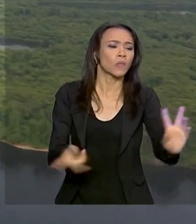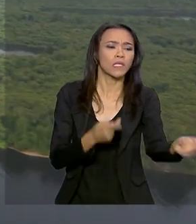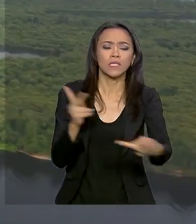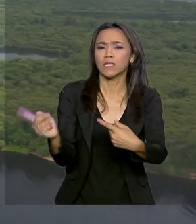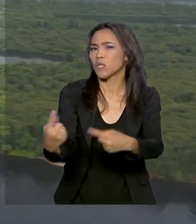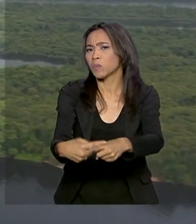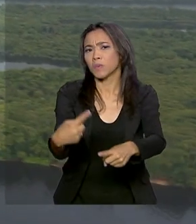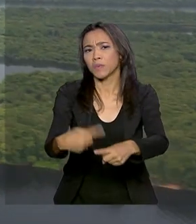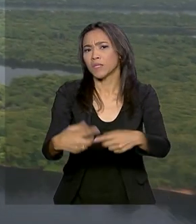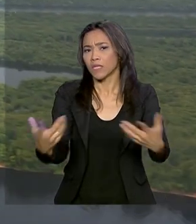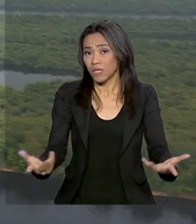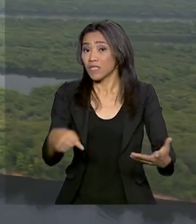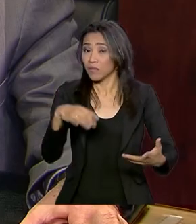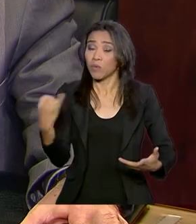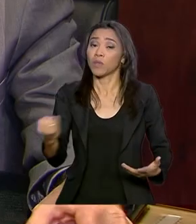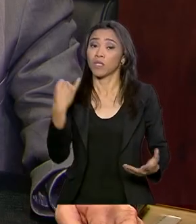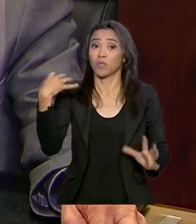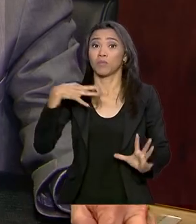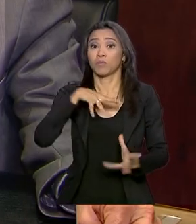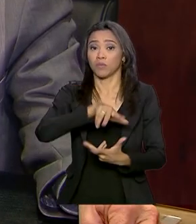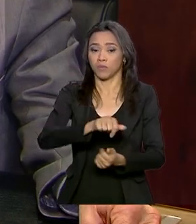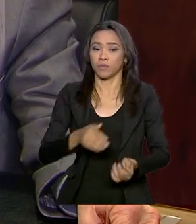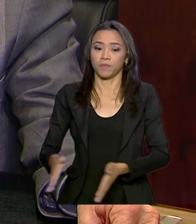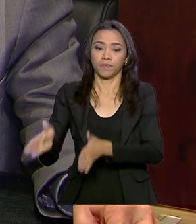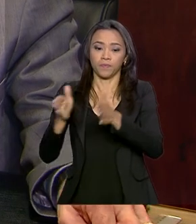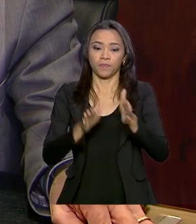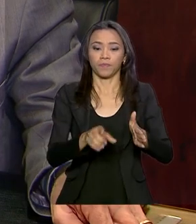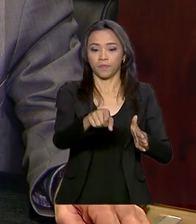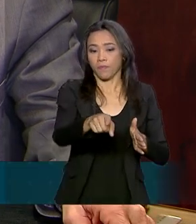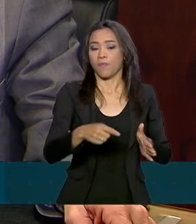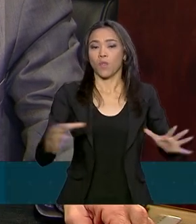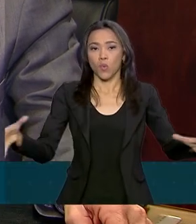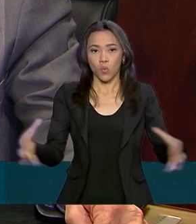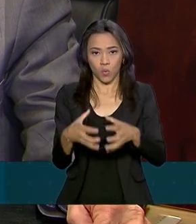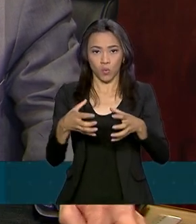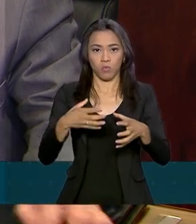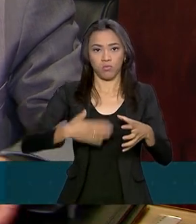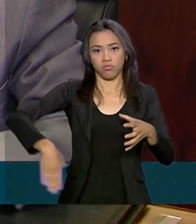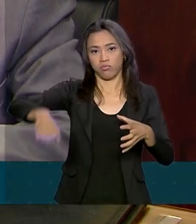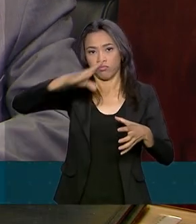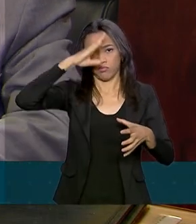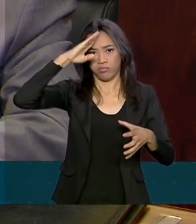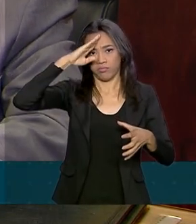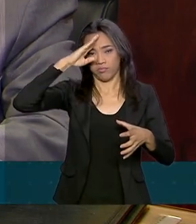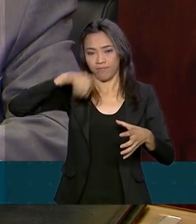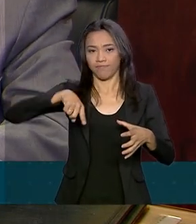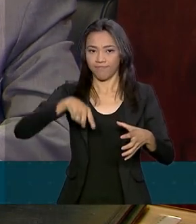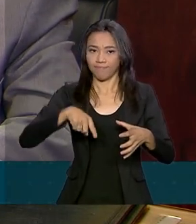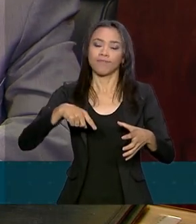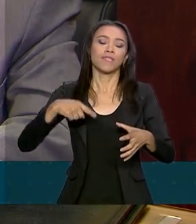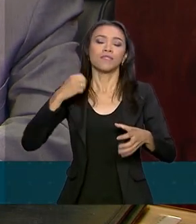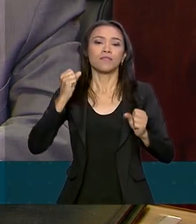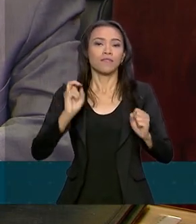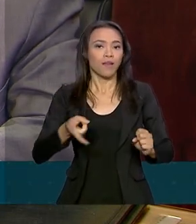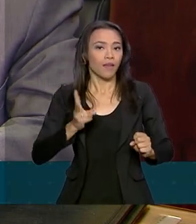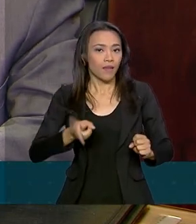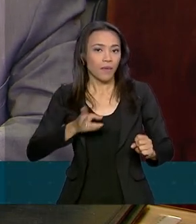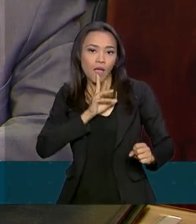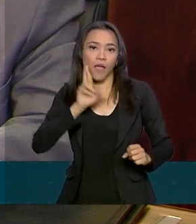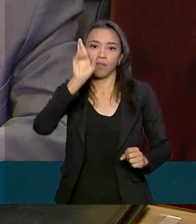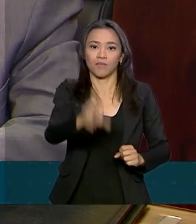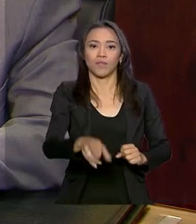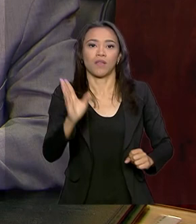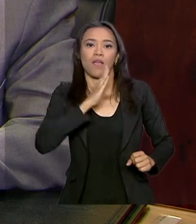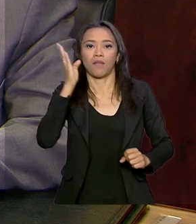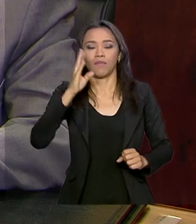importante para todo o mundo. As Forças Armadas dão sempre para o Brasil, para a população brasileira, uma resposta muito rápida.